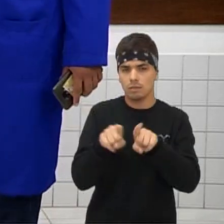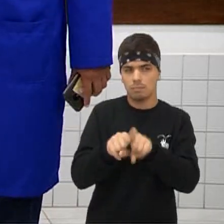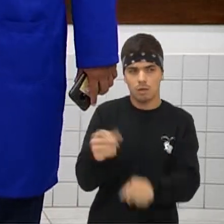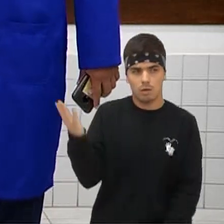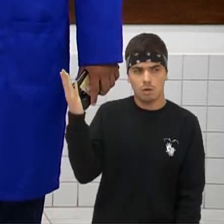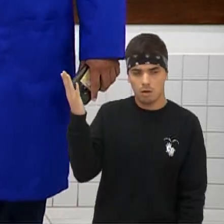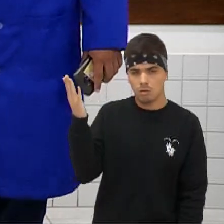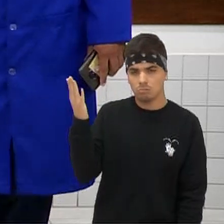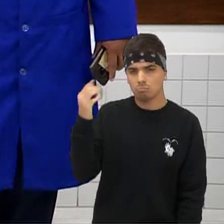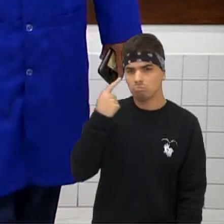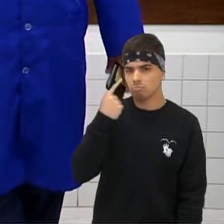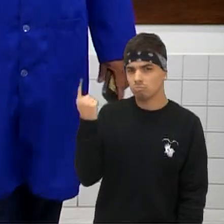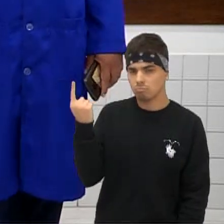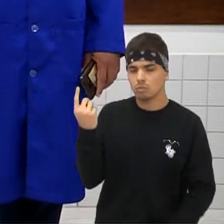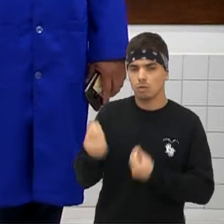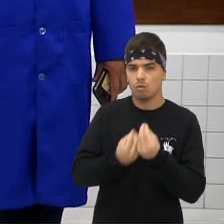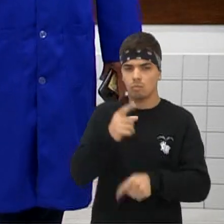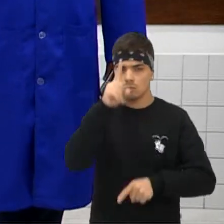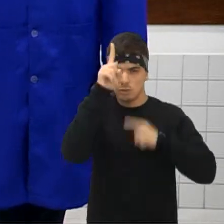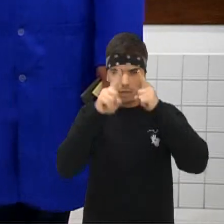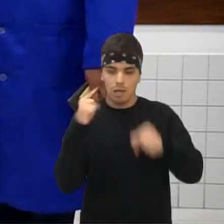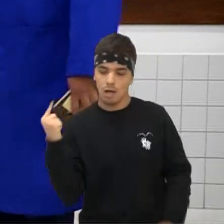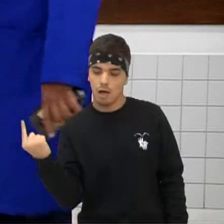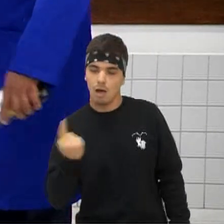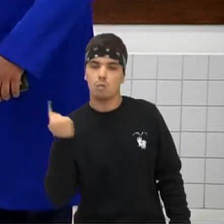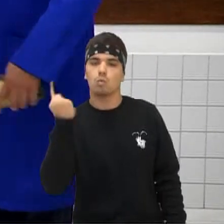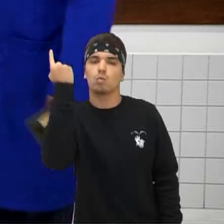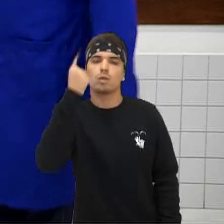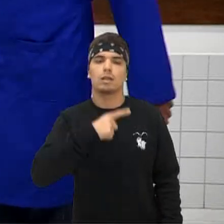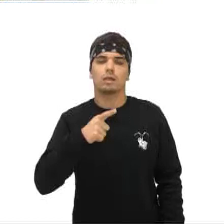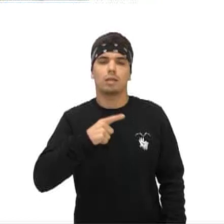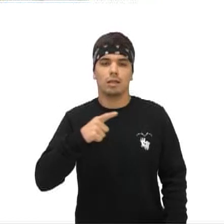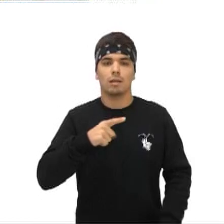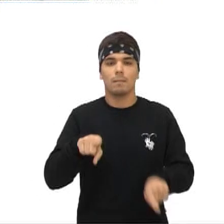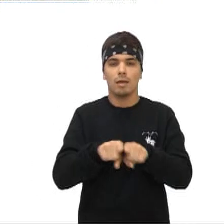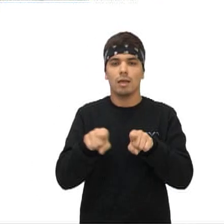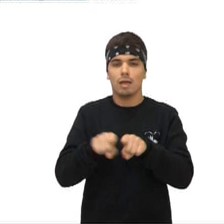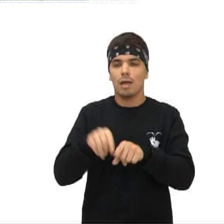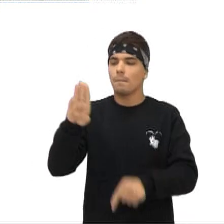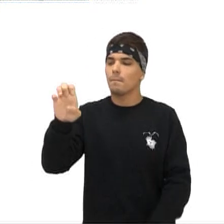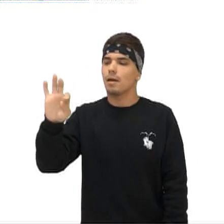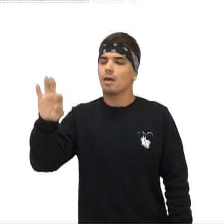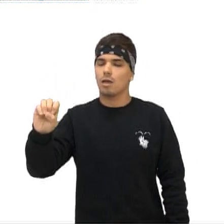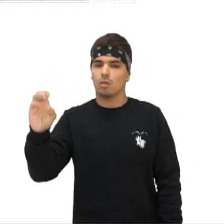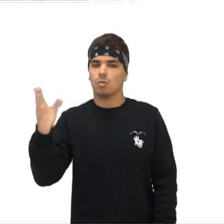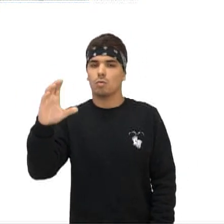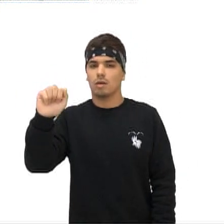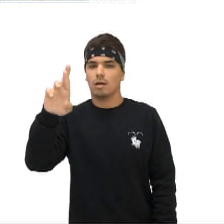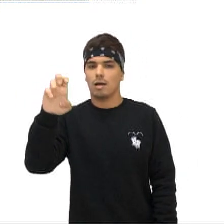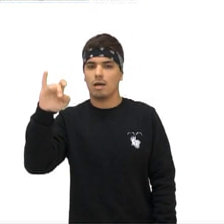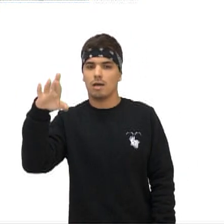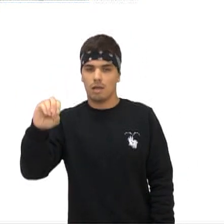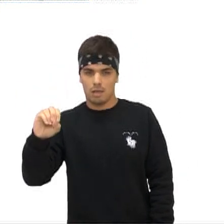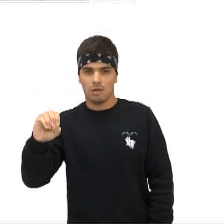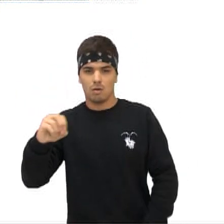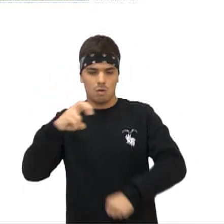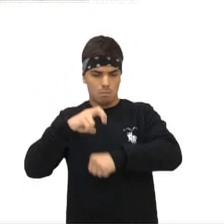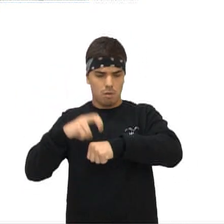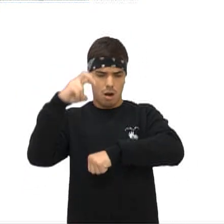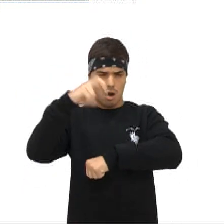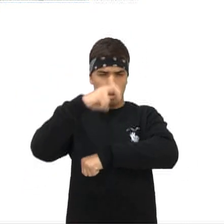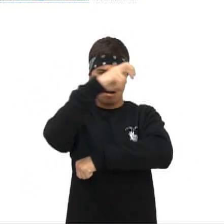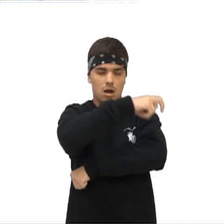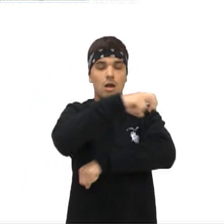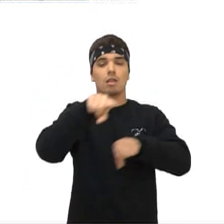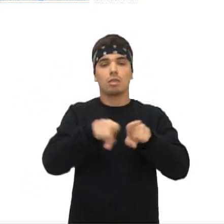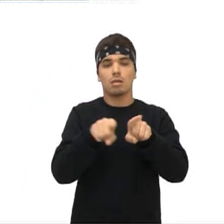vocês Para estarem lembrando um pouquinho dessa ideia da altura Temos aqui o parque do Beto Carreiro Temos a Big Tower representada aqui no meio, certo? E aqui